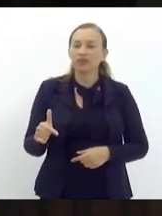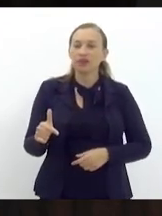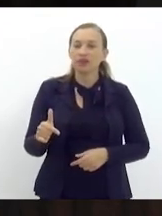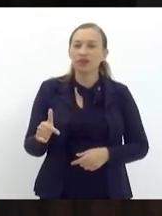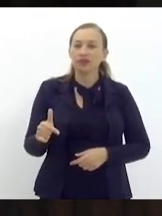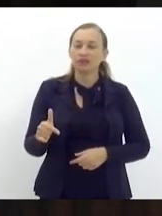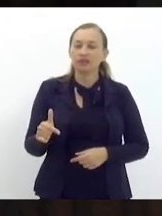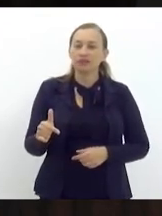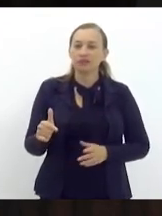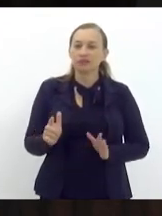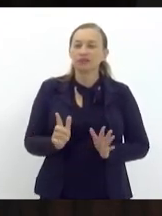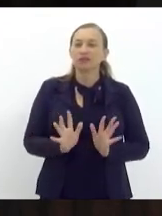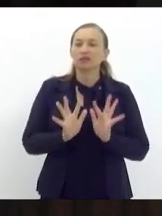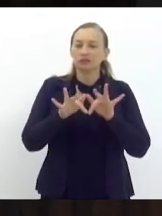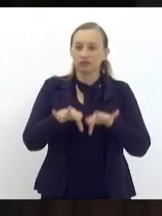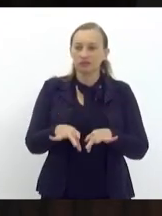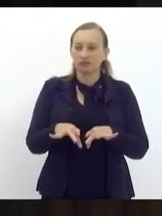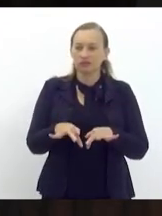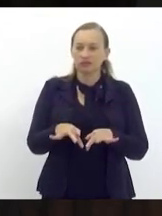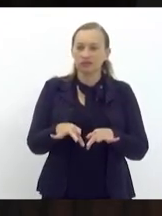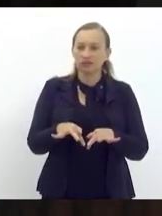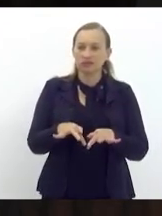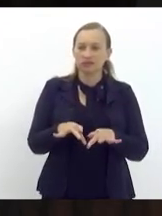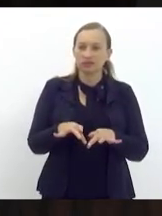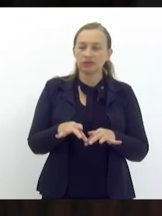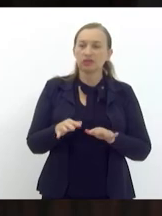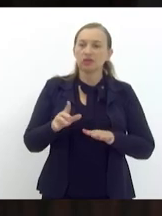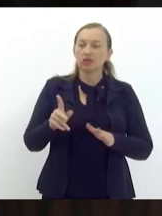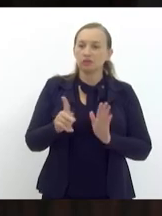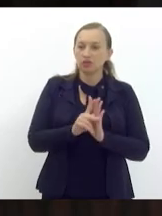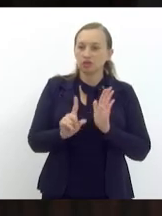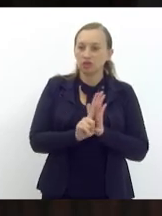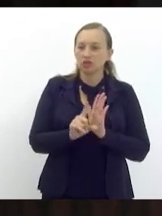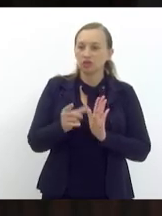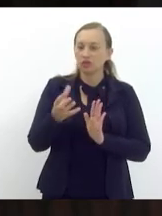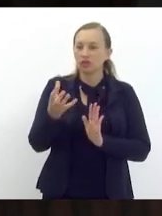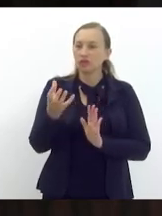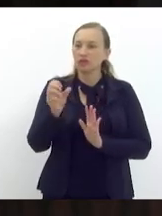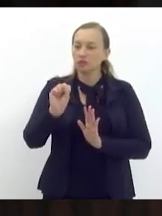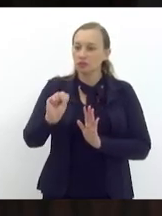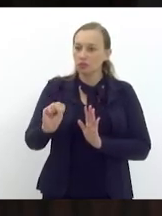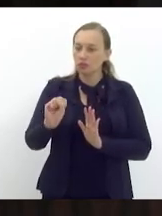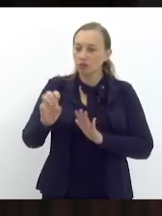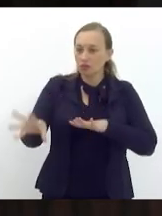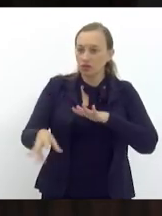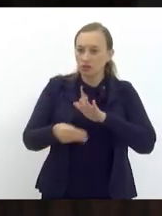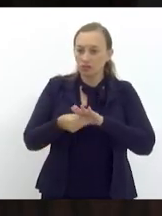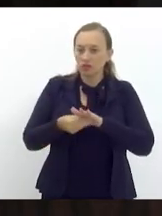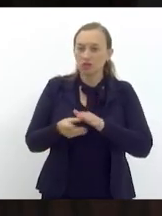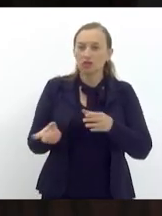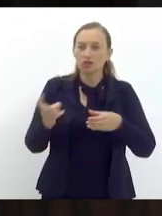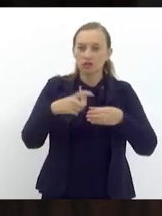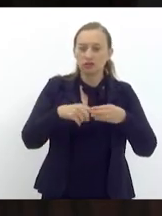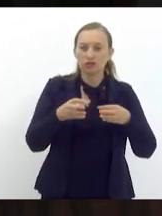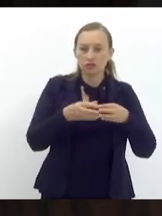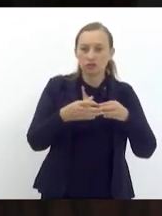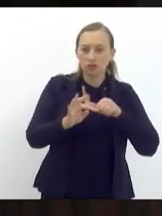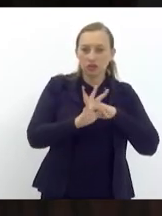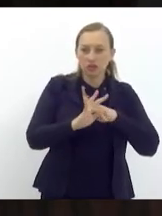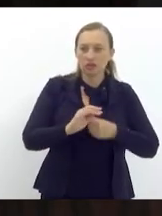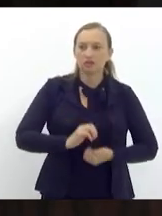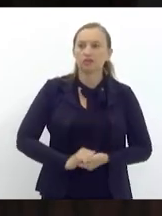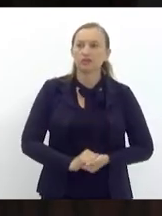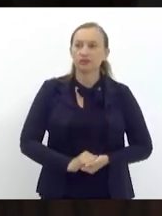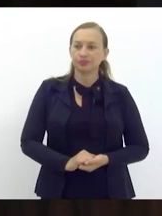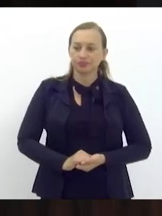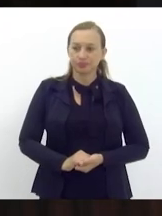discutir. Encerrada a discussão. O projeto recebeu oito emendas. O projeto recebeu oito emendas. E retorna às comissões técnicas.